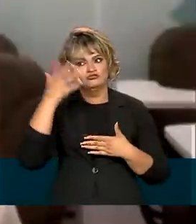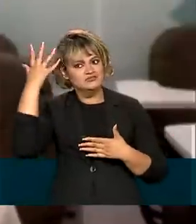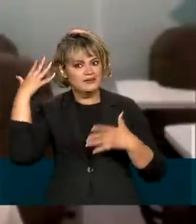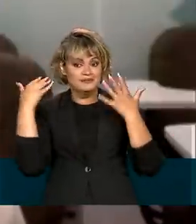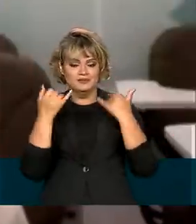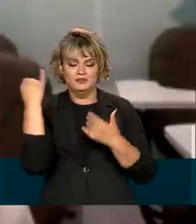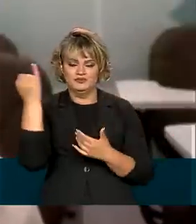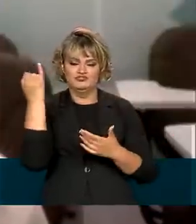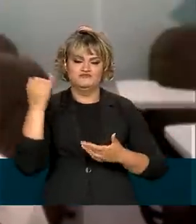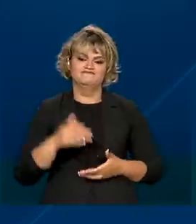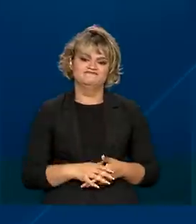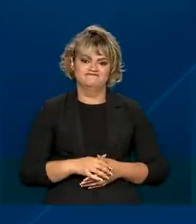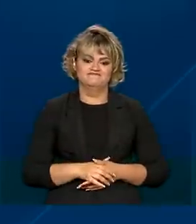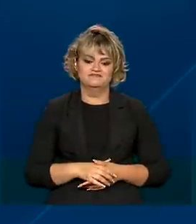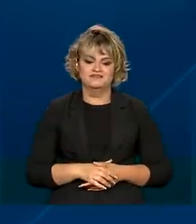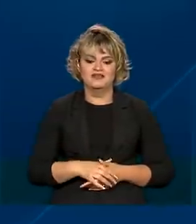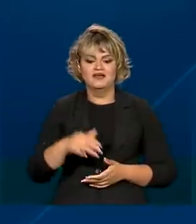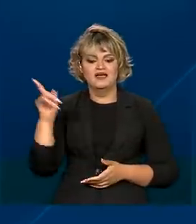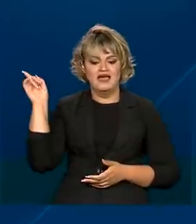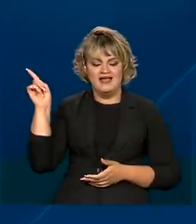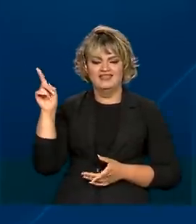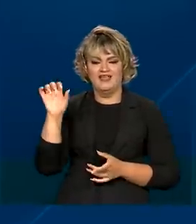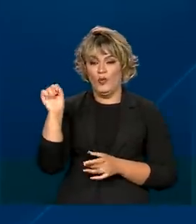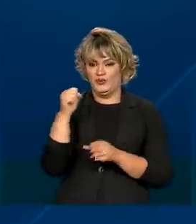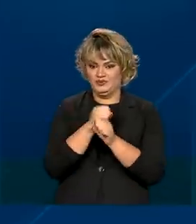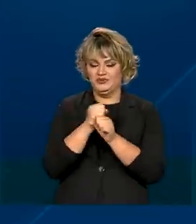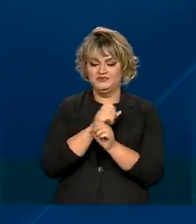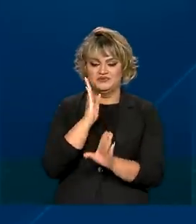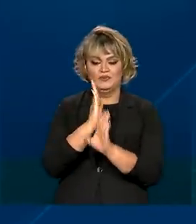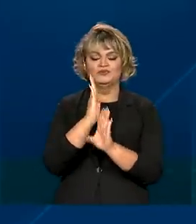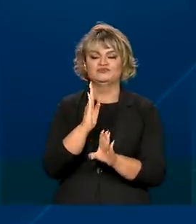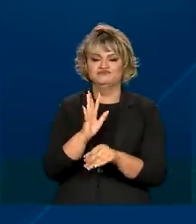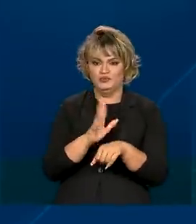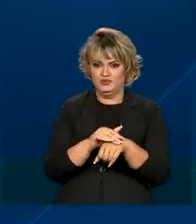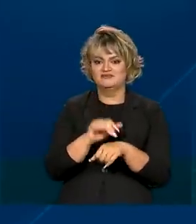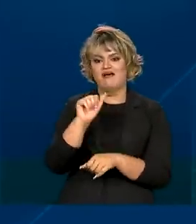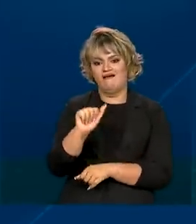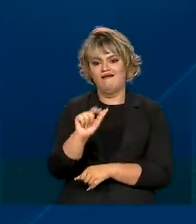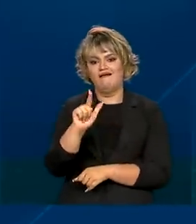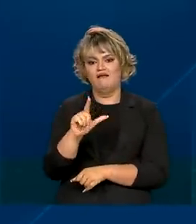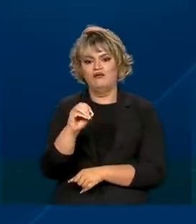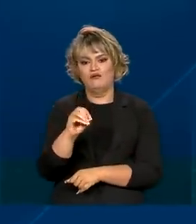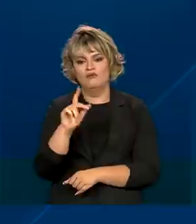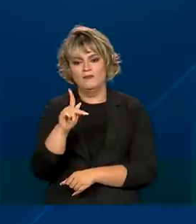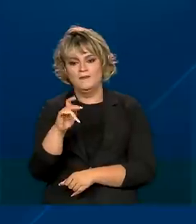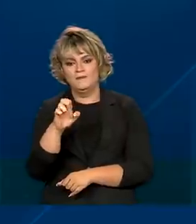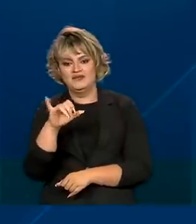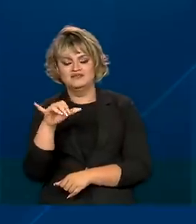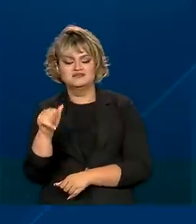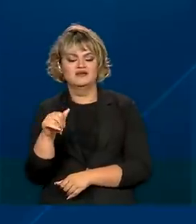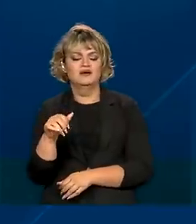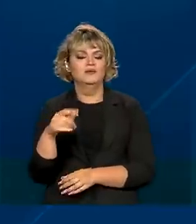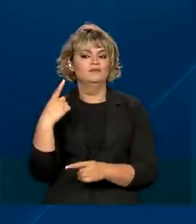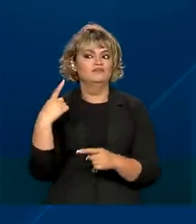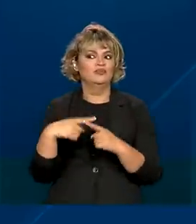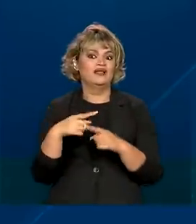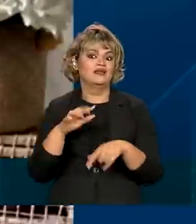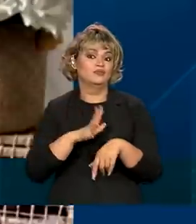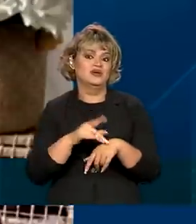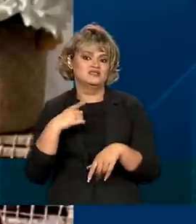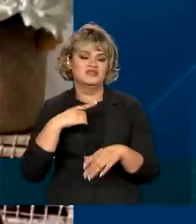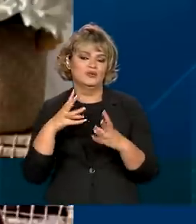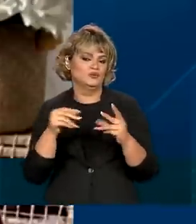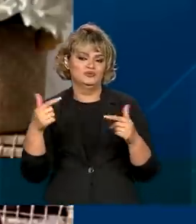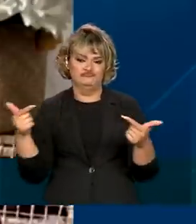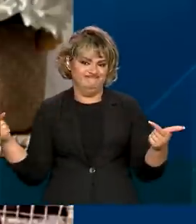relações inter-humanas. Há oito anos, Mary descobriu que tem alopécia causada por uma doença autoimune.